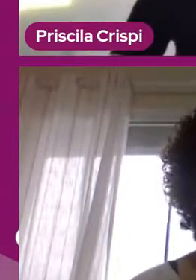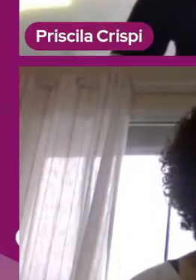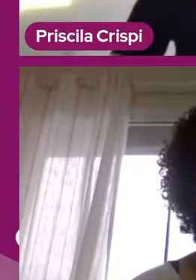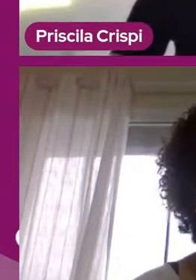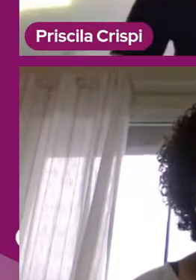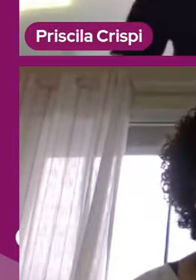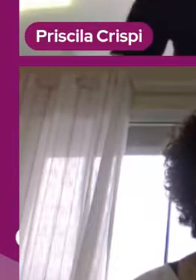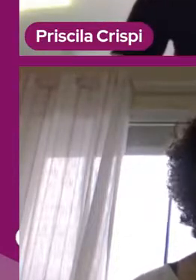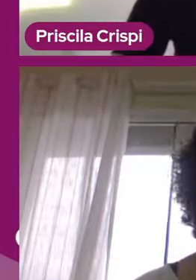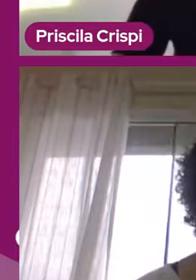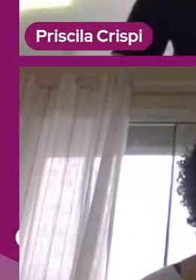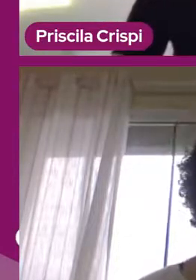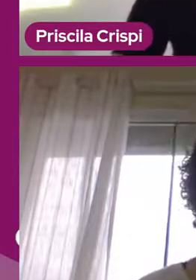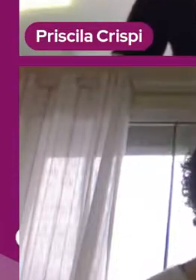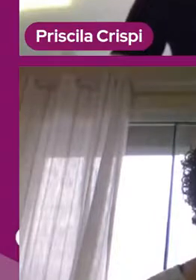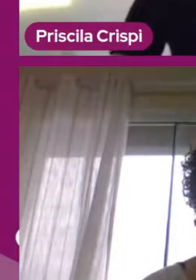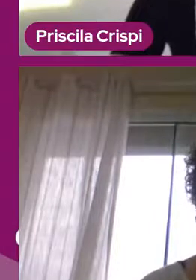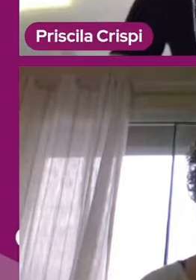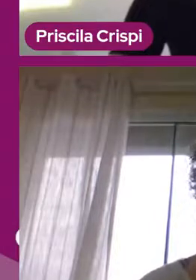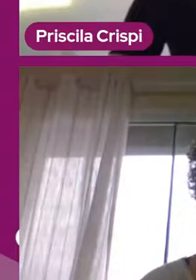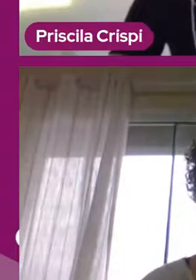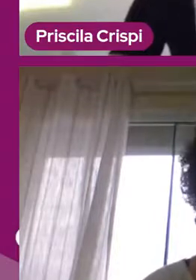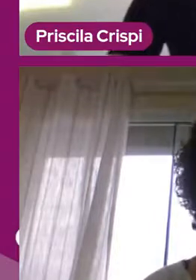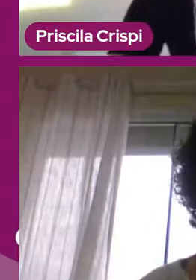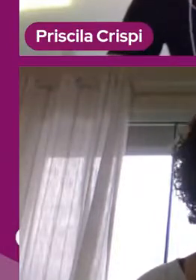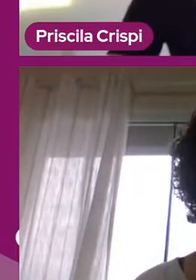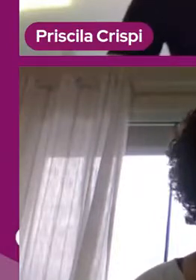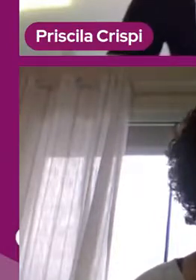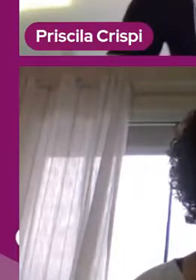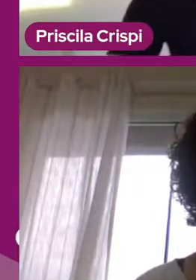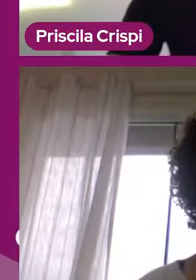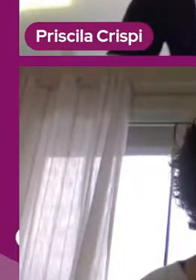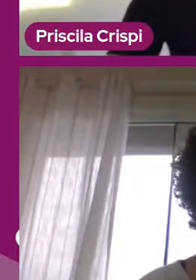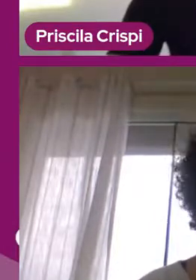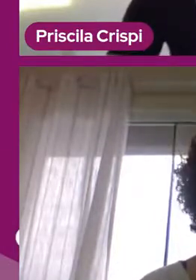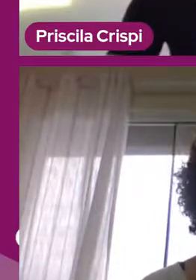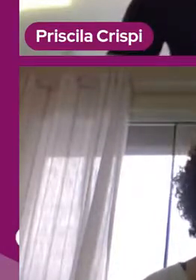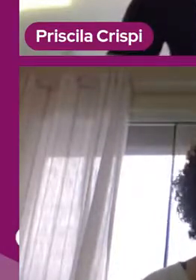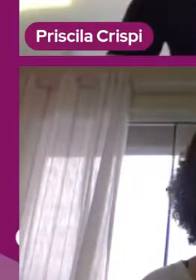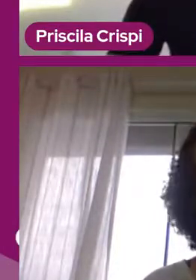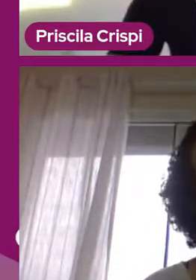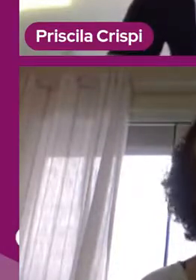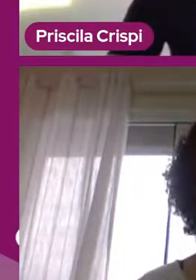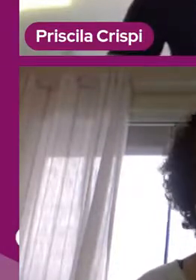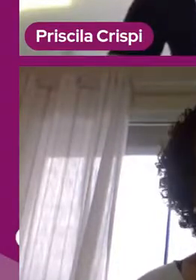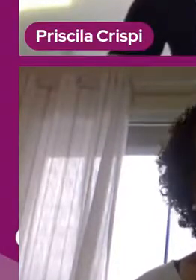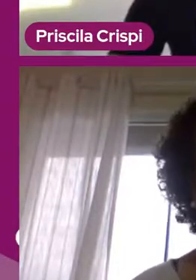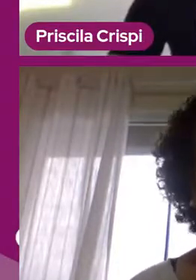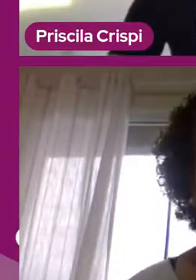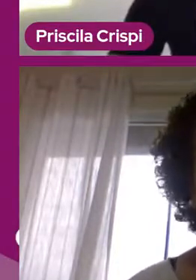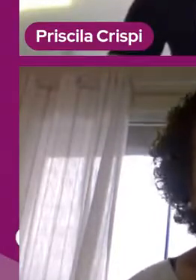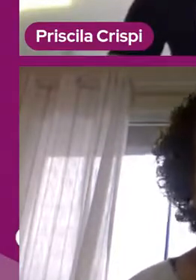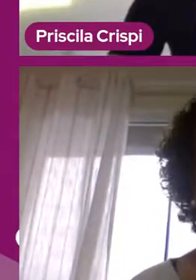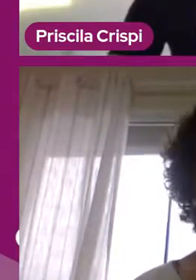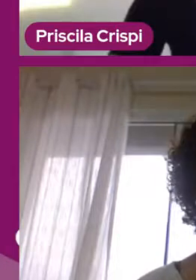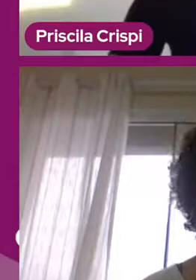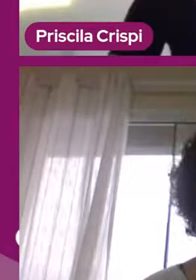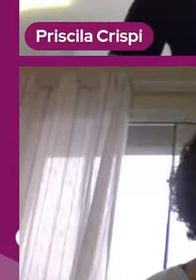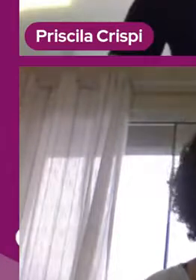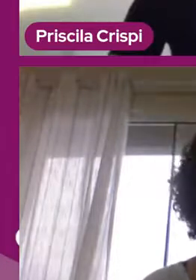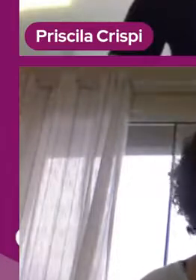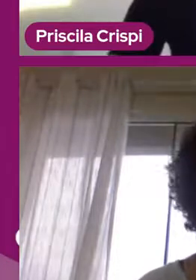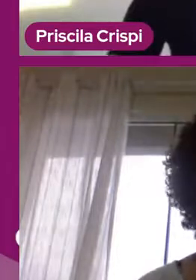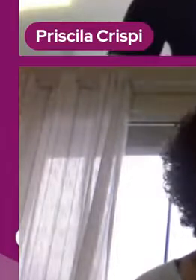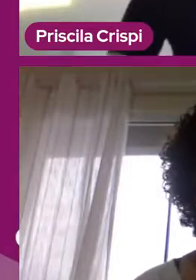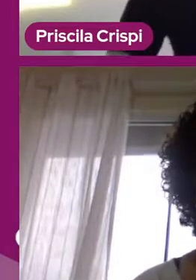se eles vão entender. Tanto quando a gente voltou às aulas presenciais, a gente ficou preocupado. Será que eles vão usar as máscaras?